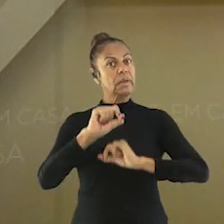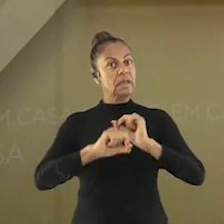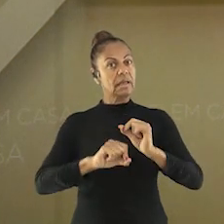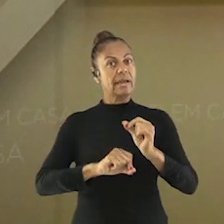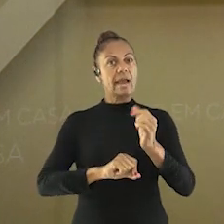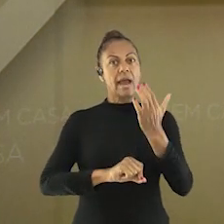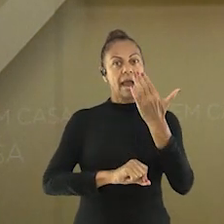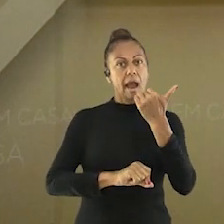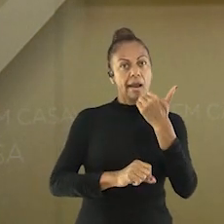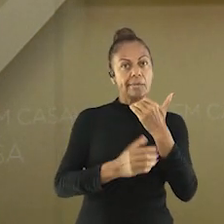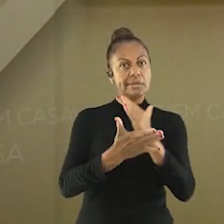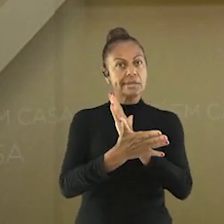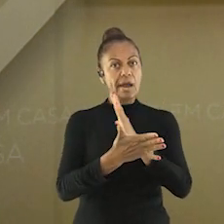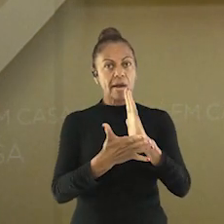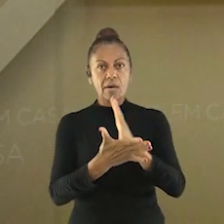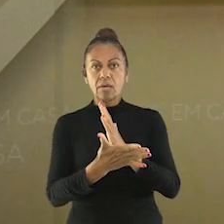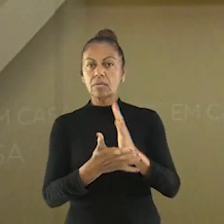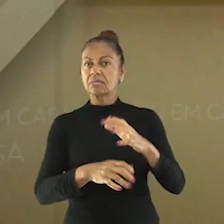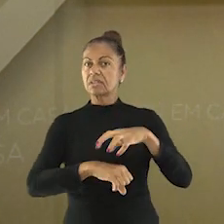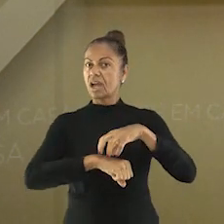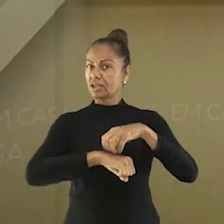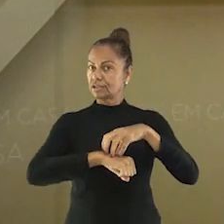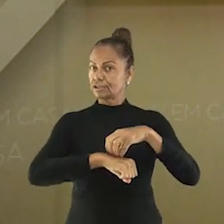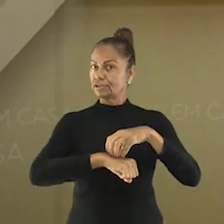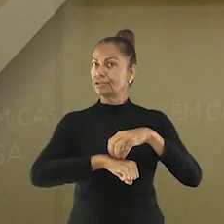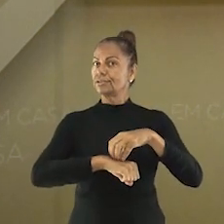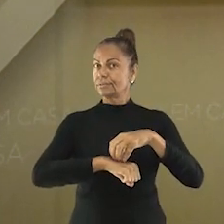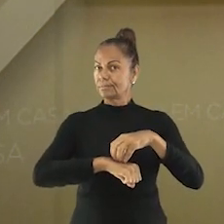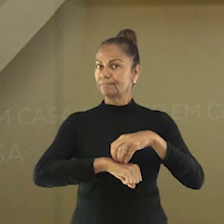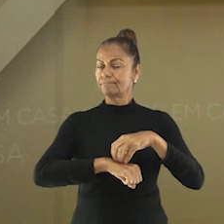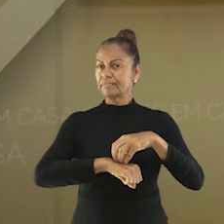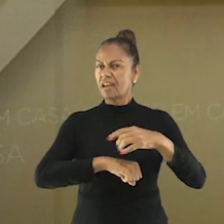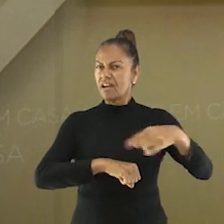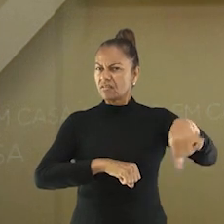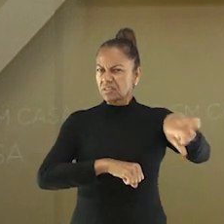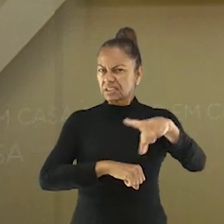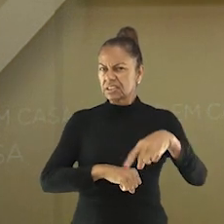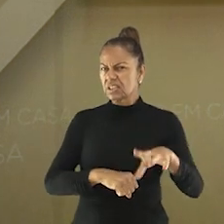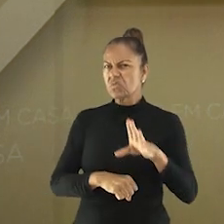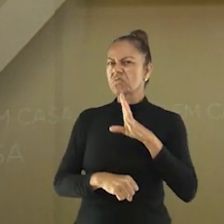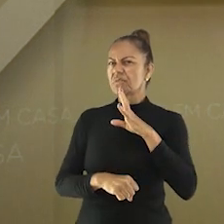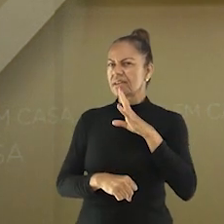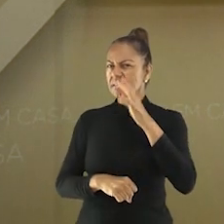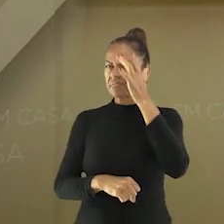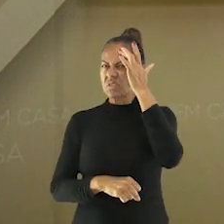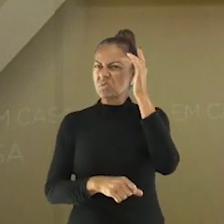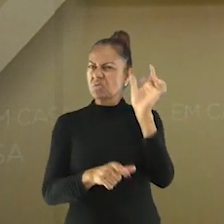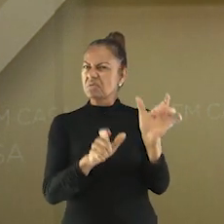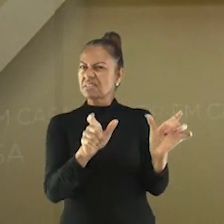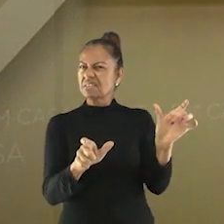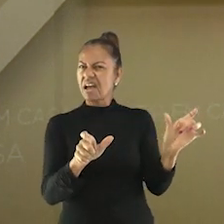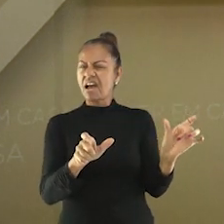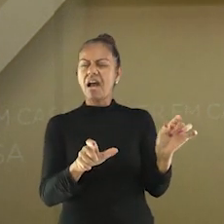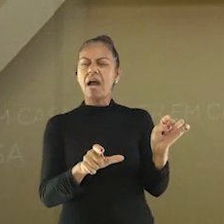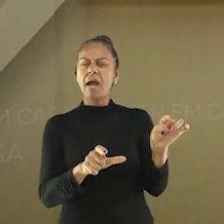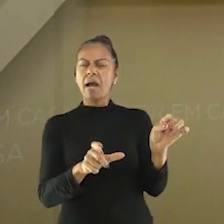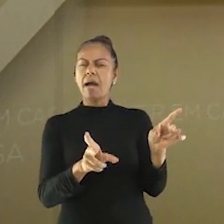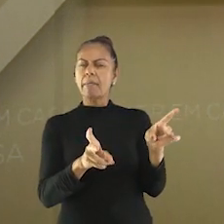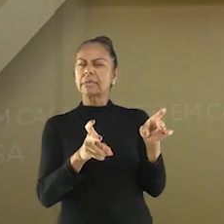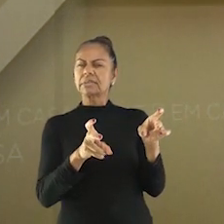Será seu caso ou de alguém que você conhece? Descubra e entenda como lidar com a situação na aula de hoje,